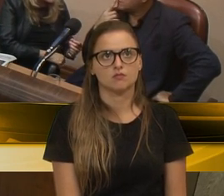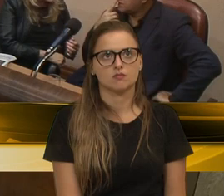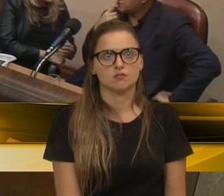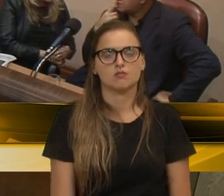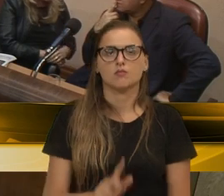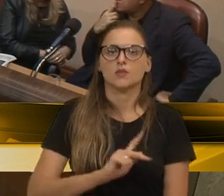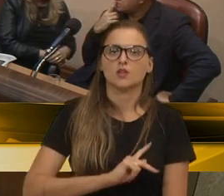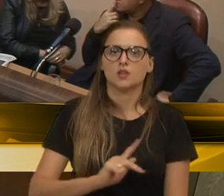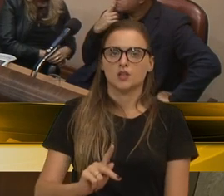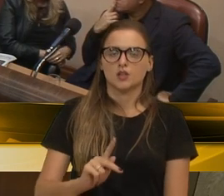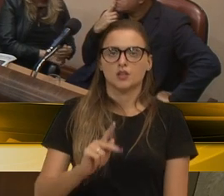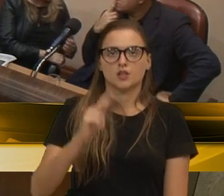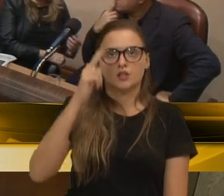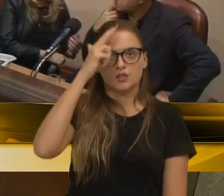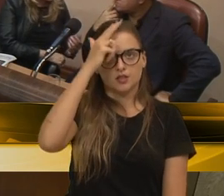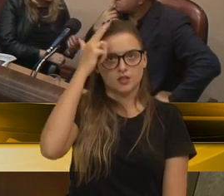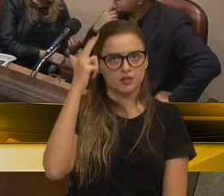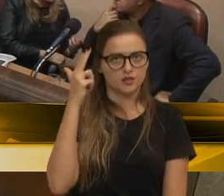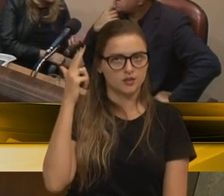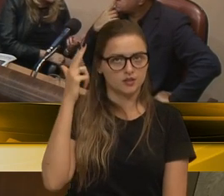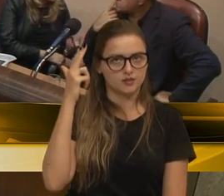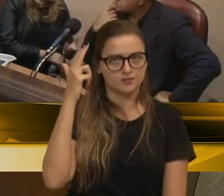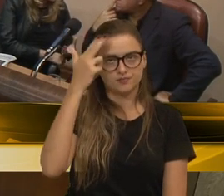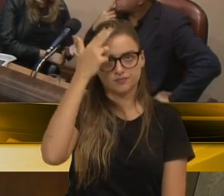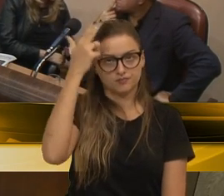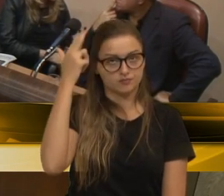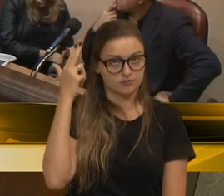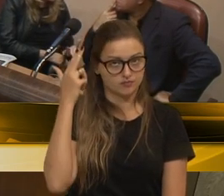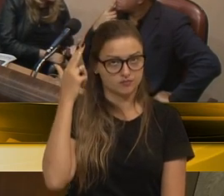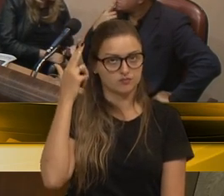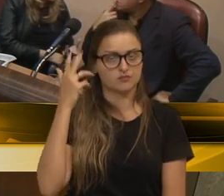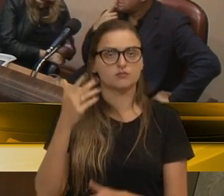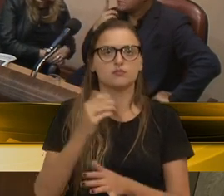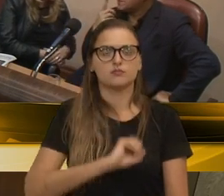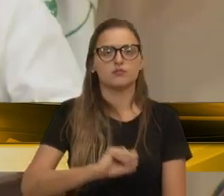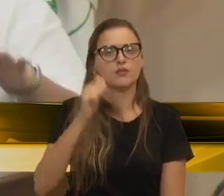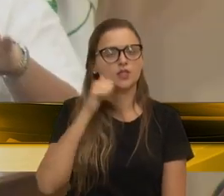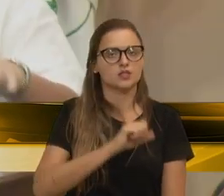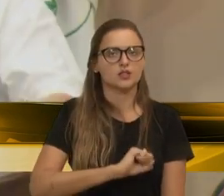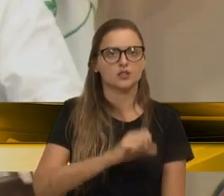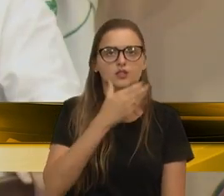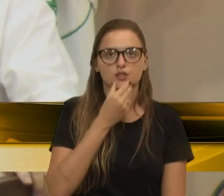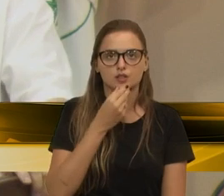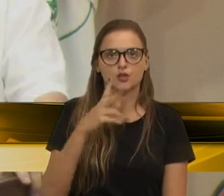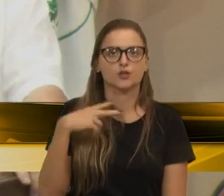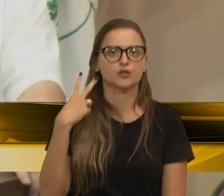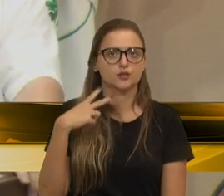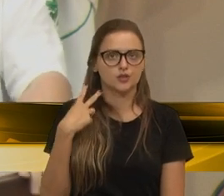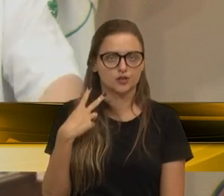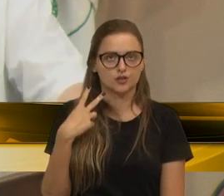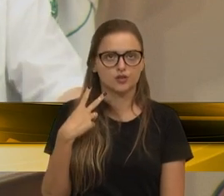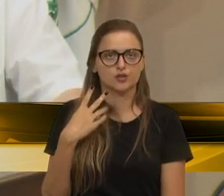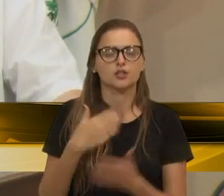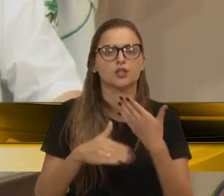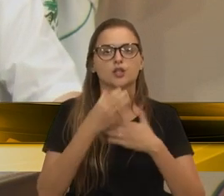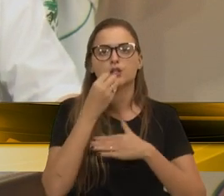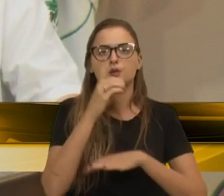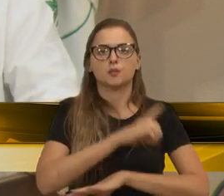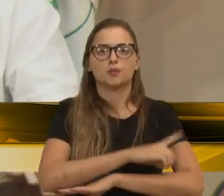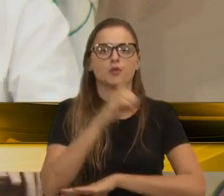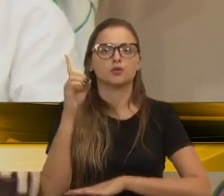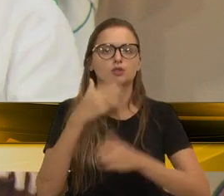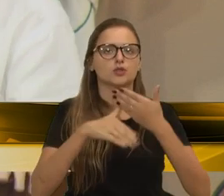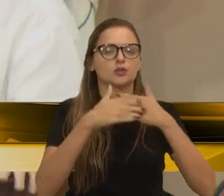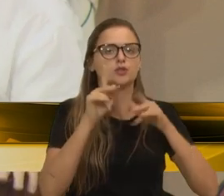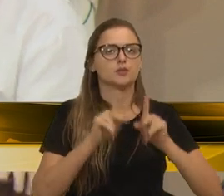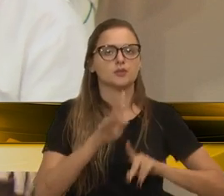Presidente Cassina, senhoras vereadores, senhores vereadores, bom dia aos que nos assistem pela TV Câmara, aos